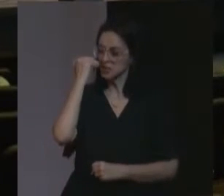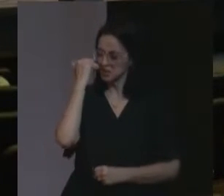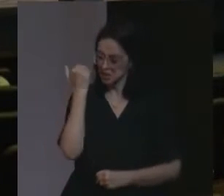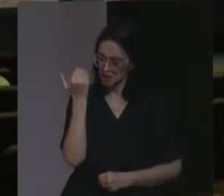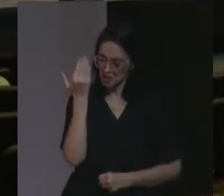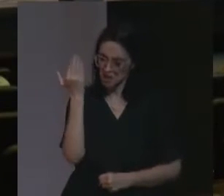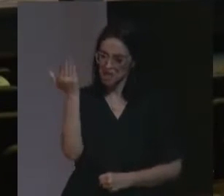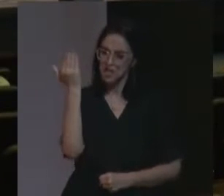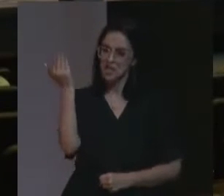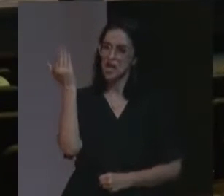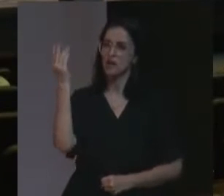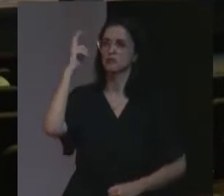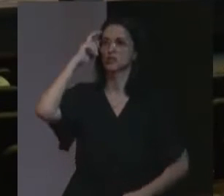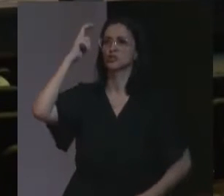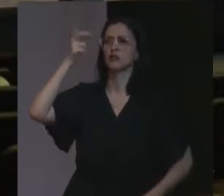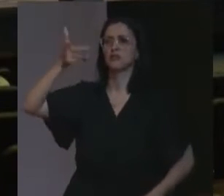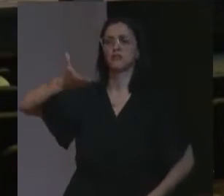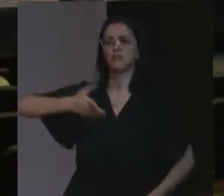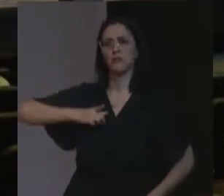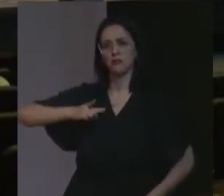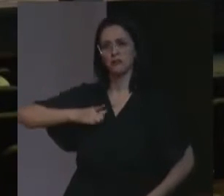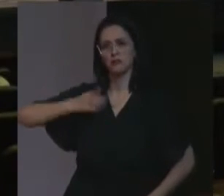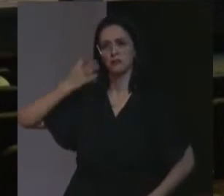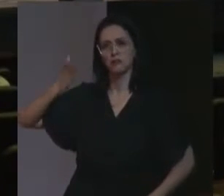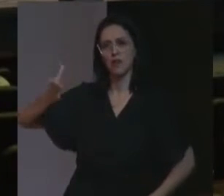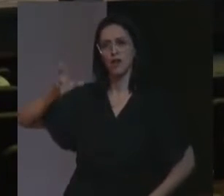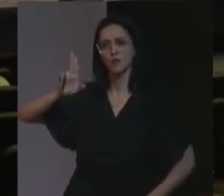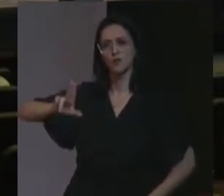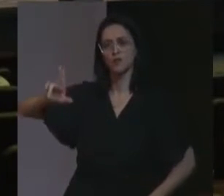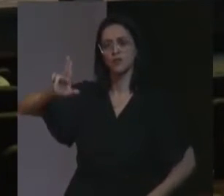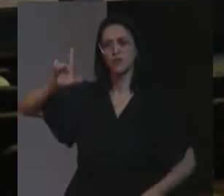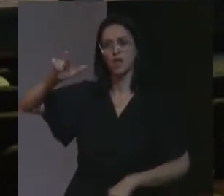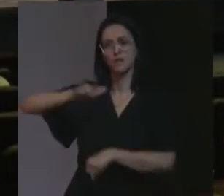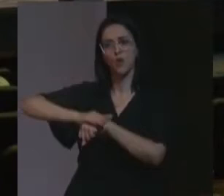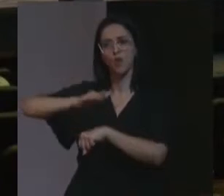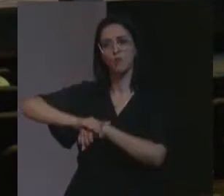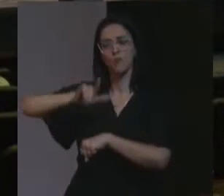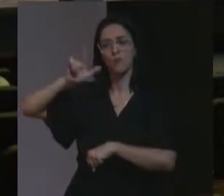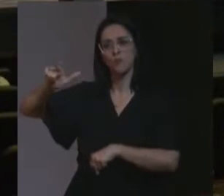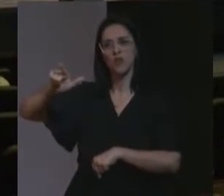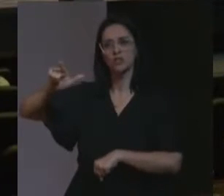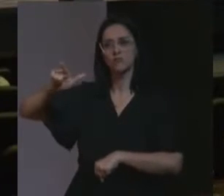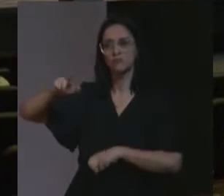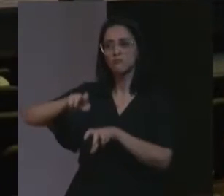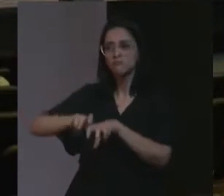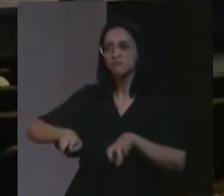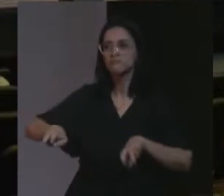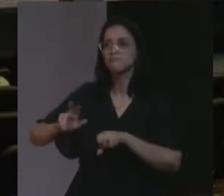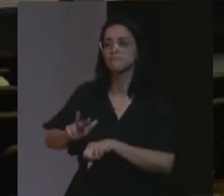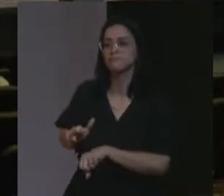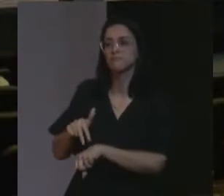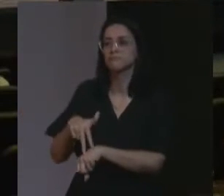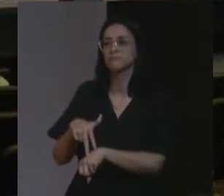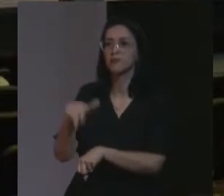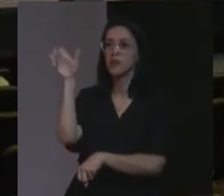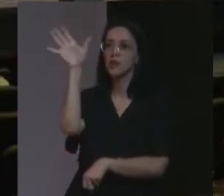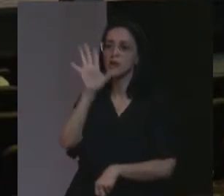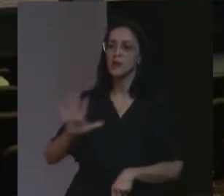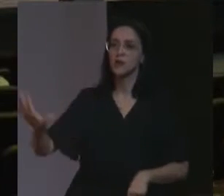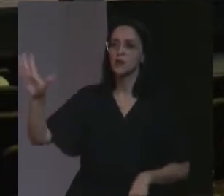toda, a inteligência que tem, que usar naquele momento, no parlamento europeu, perante,